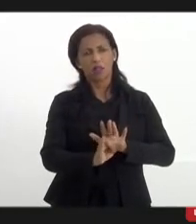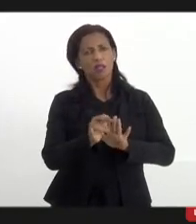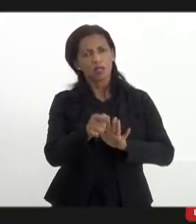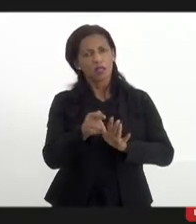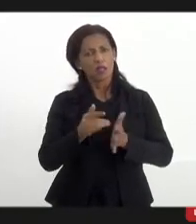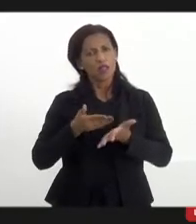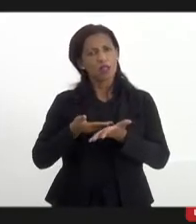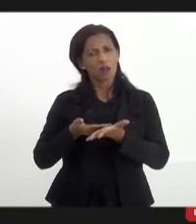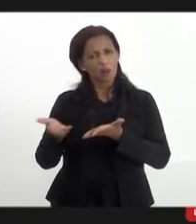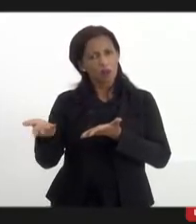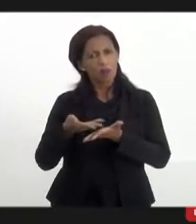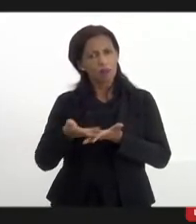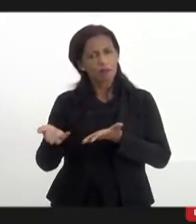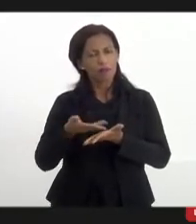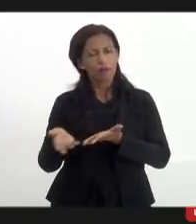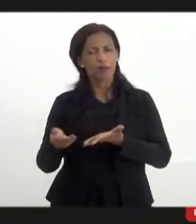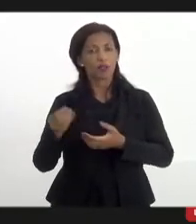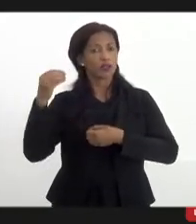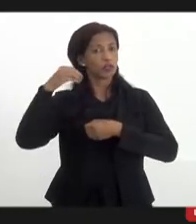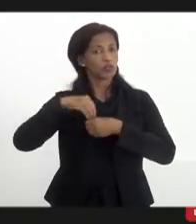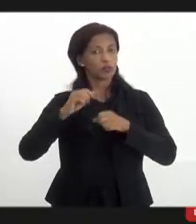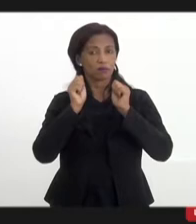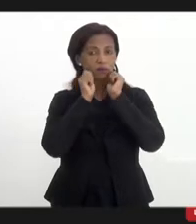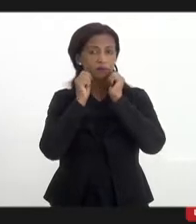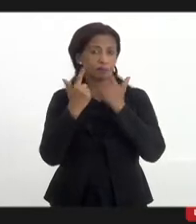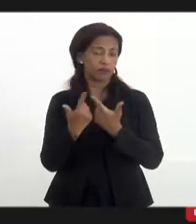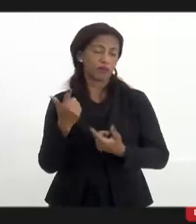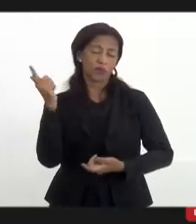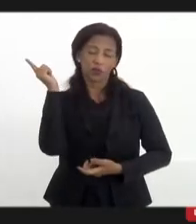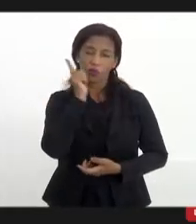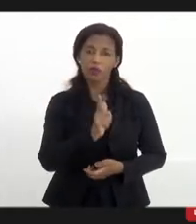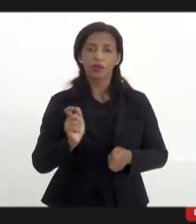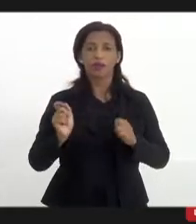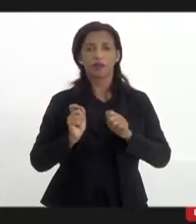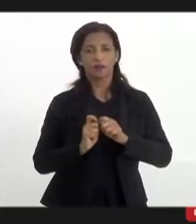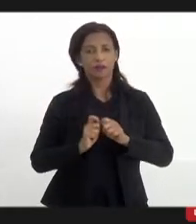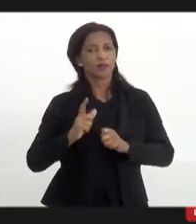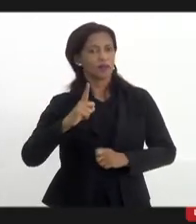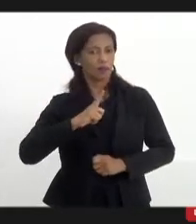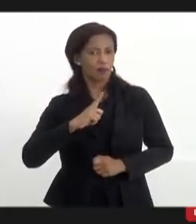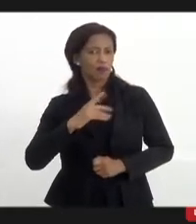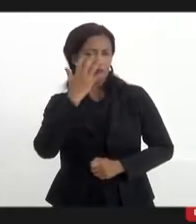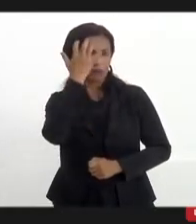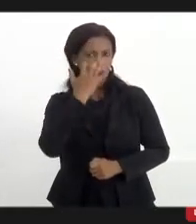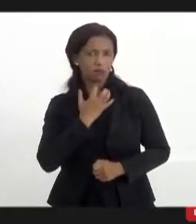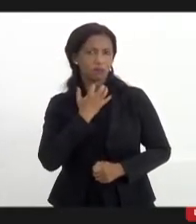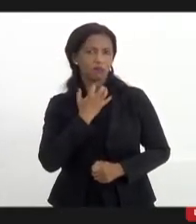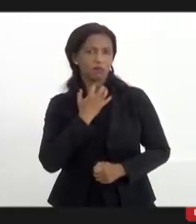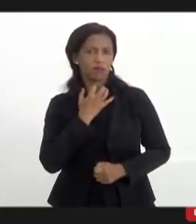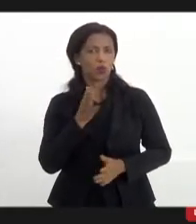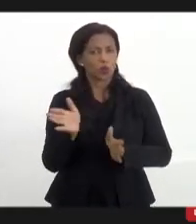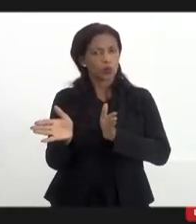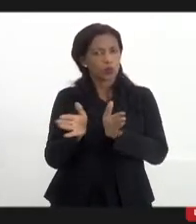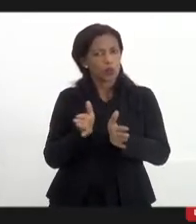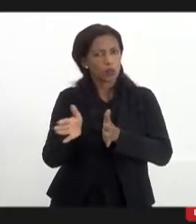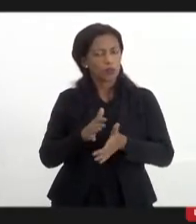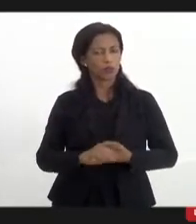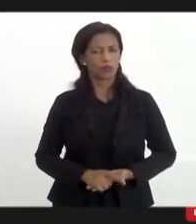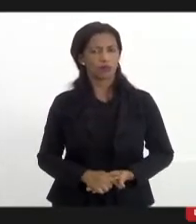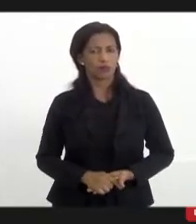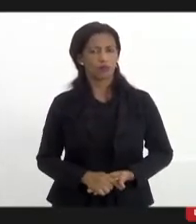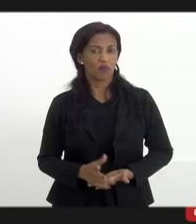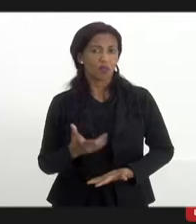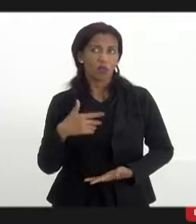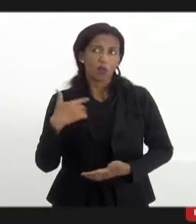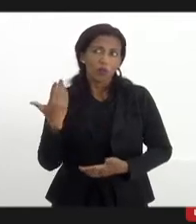encaminhamento e dentro da LERJ, que a gente consiga fazer com que ela tenha celeridade no trâmite. O